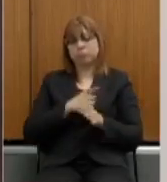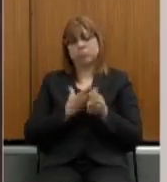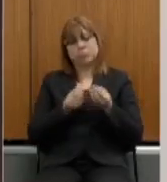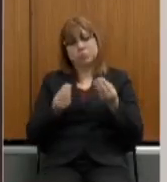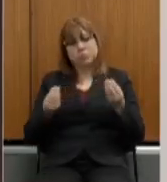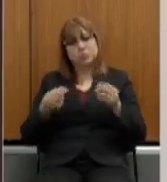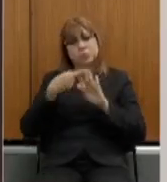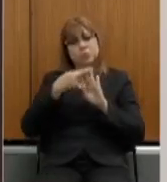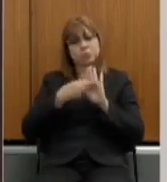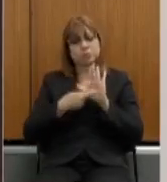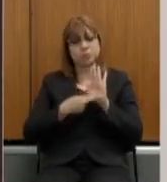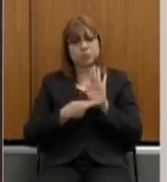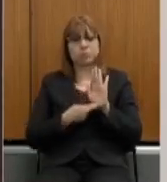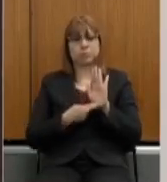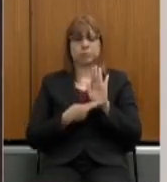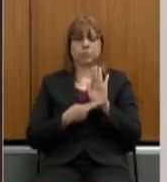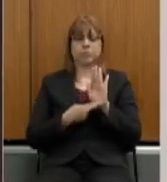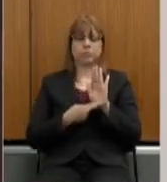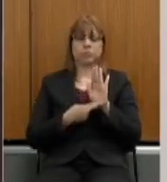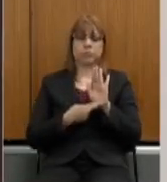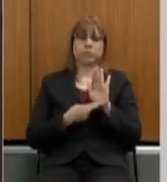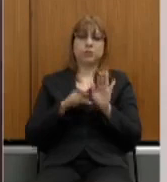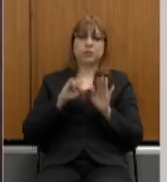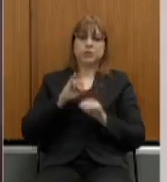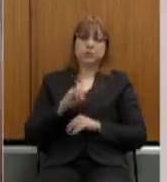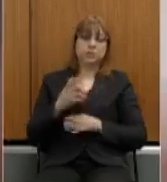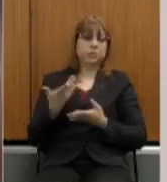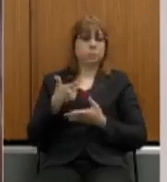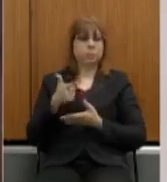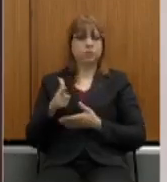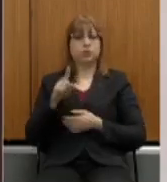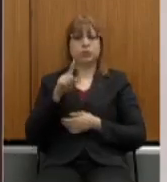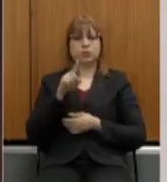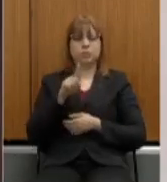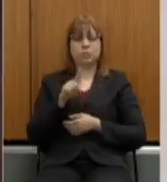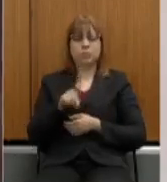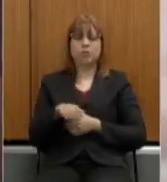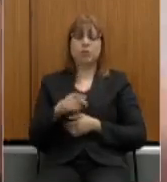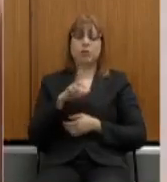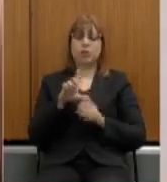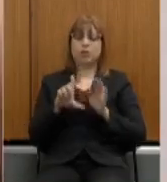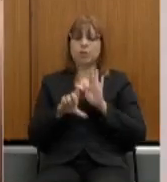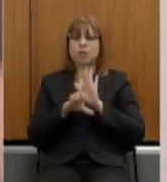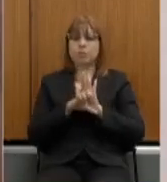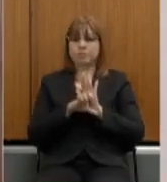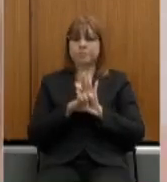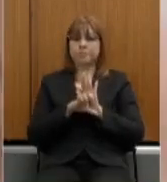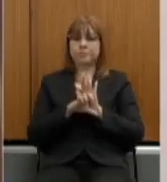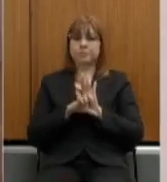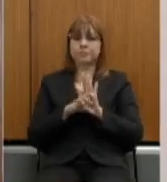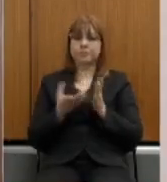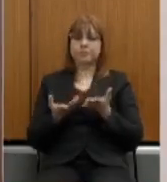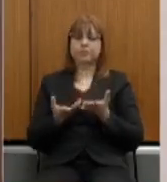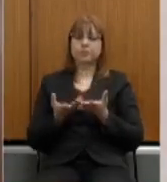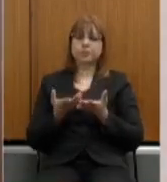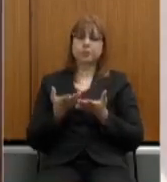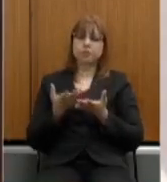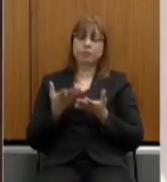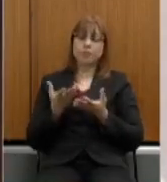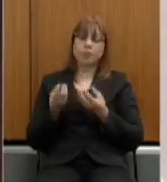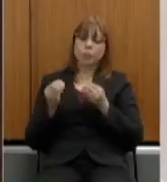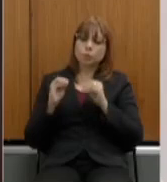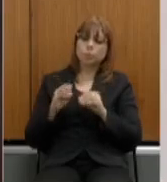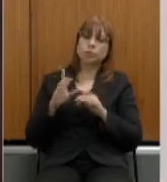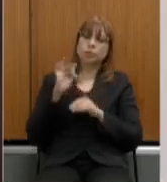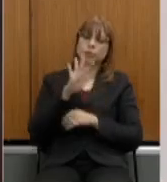onde não existe a locução, lei do respectivo ente federativo, a norma já é de